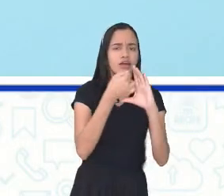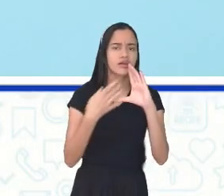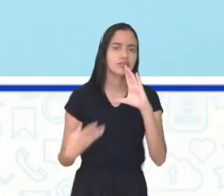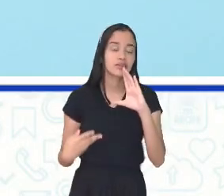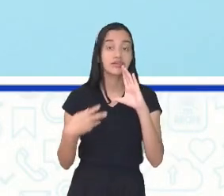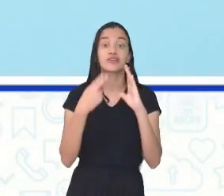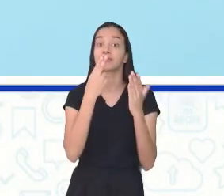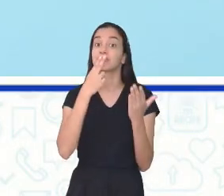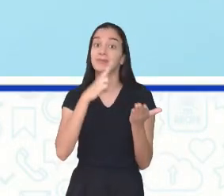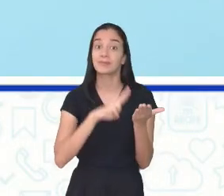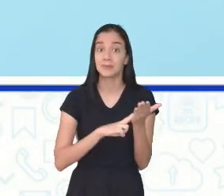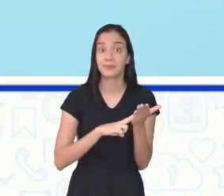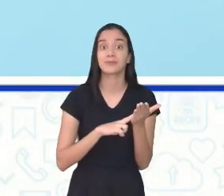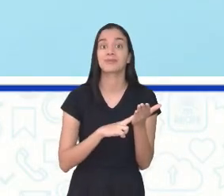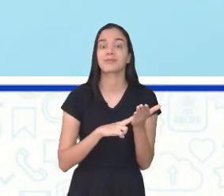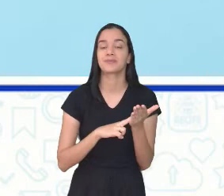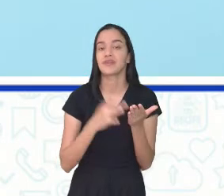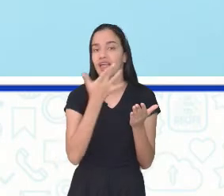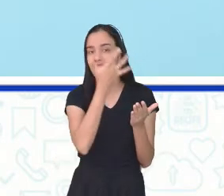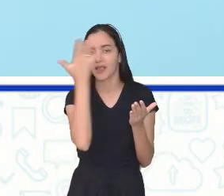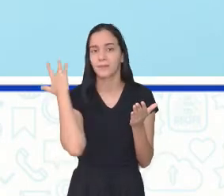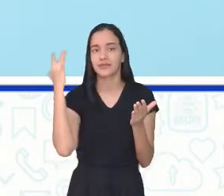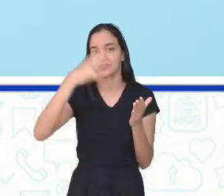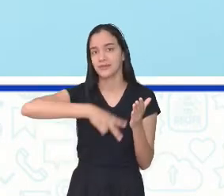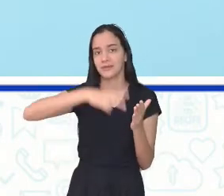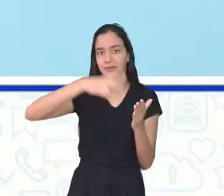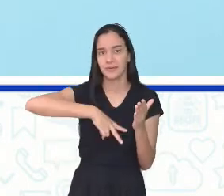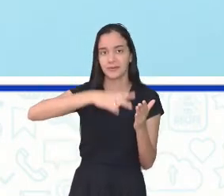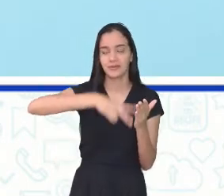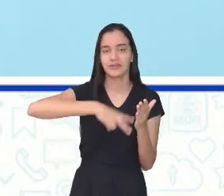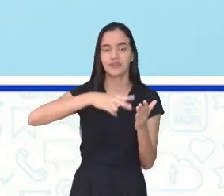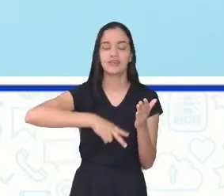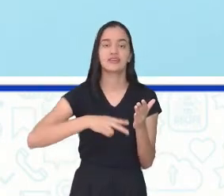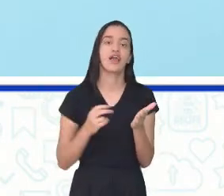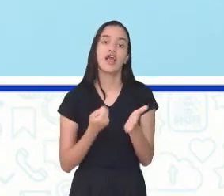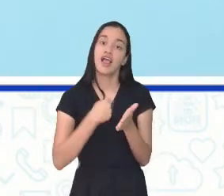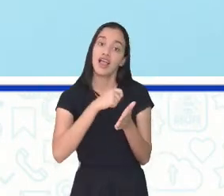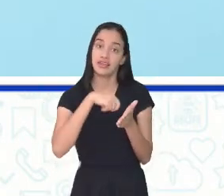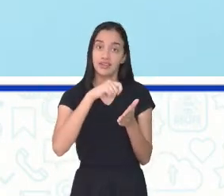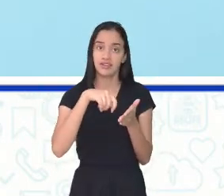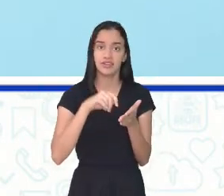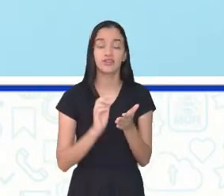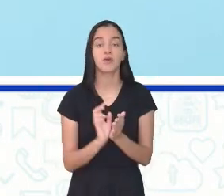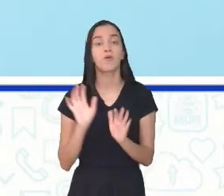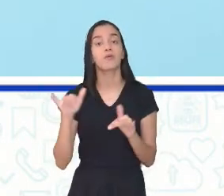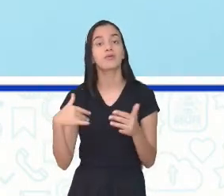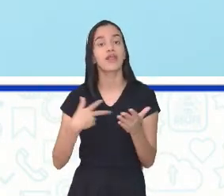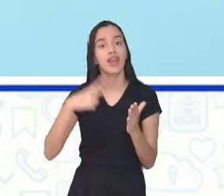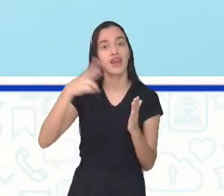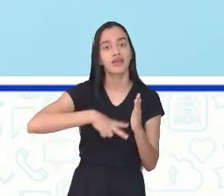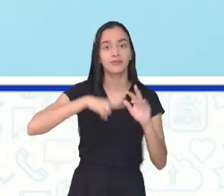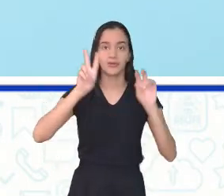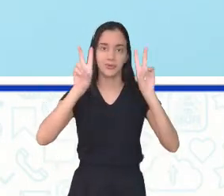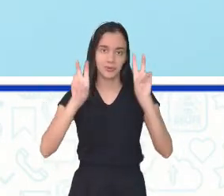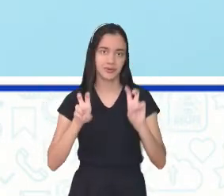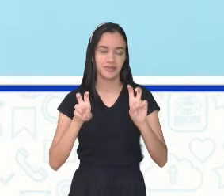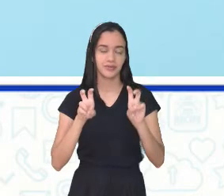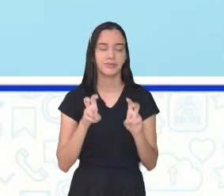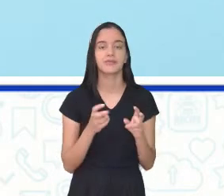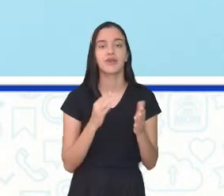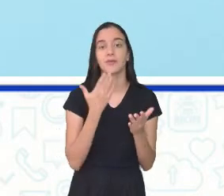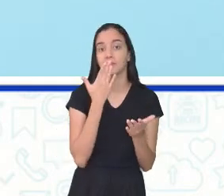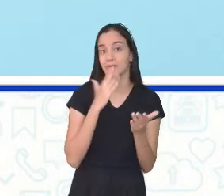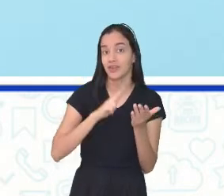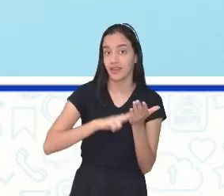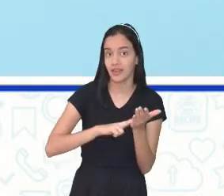da carta do leitor. A carta do leitor, ela é escrita quando lemos o tema da aula, não é? Carta do